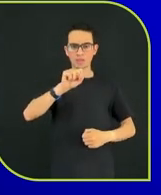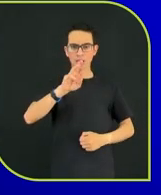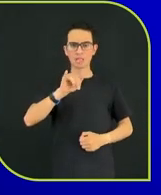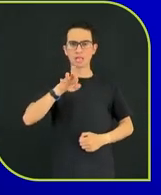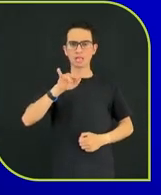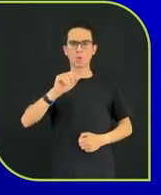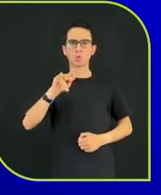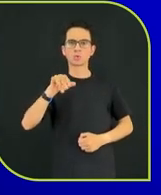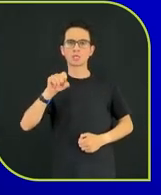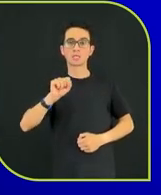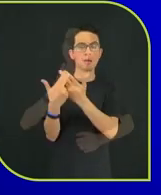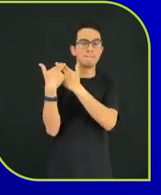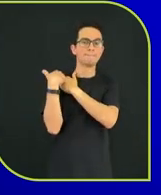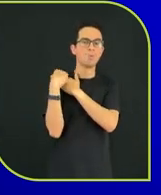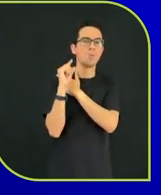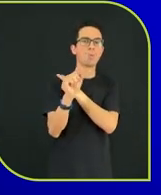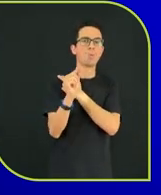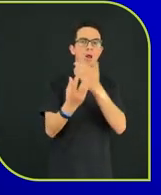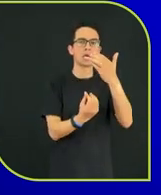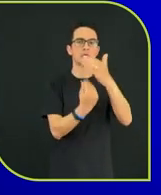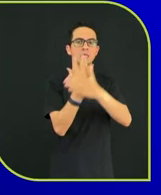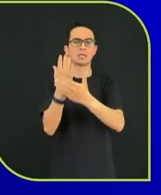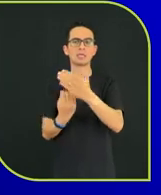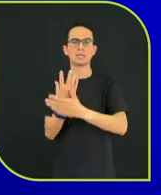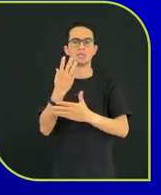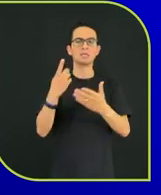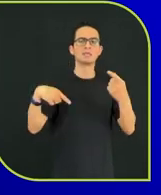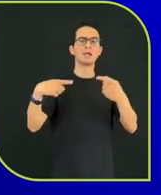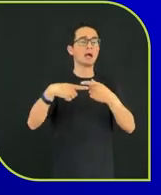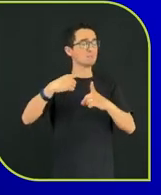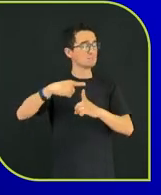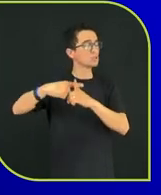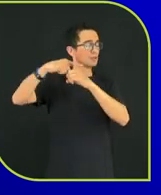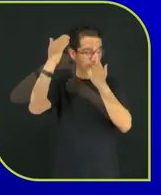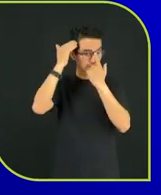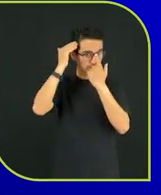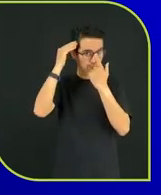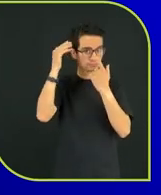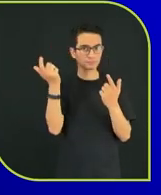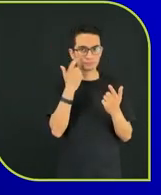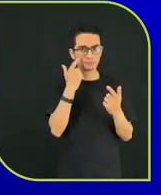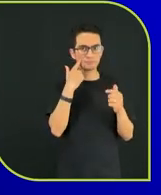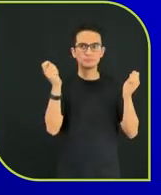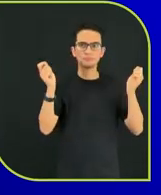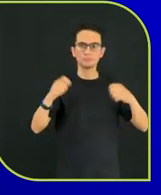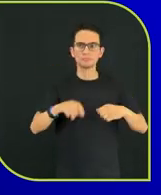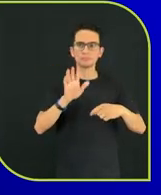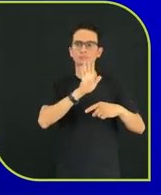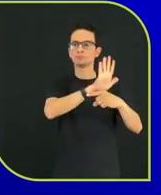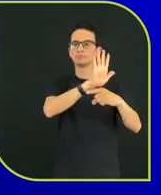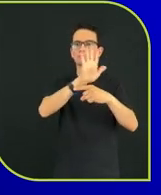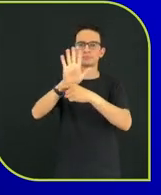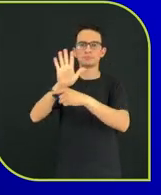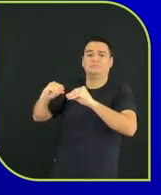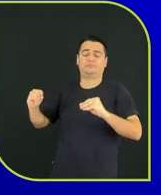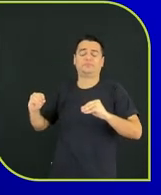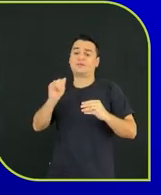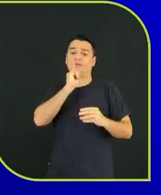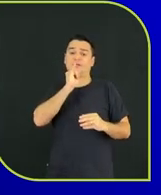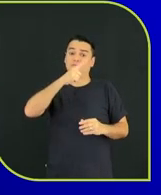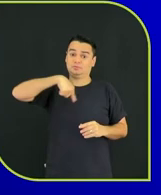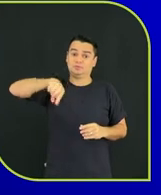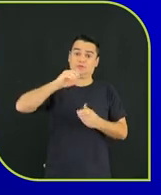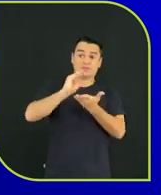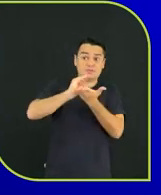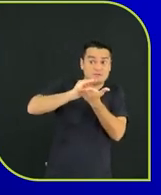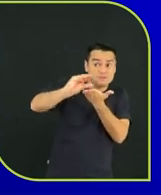das empresas é gerar externalidades positivas, quer dizer, que a gente consiga ajudar a resolver os problemas do mundo, não criar novos. A gente